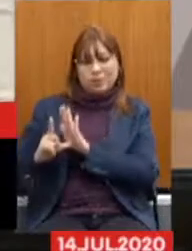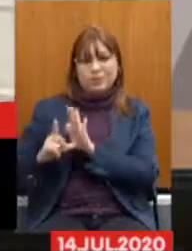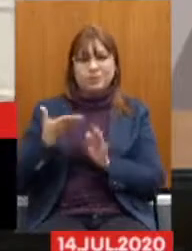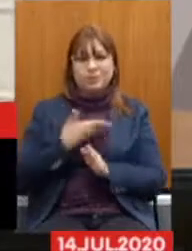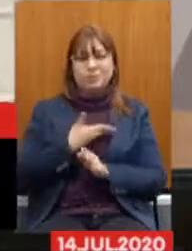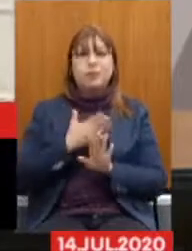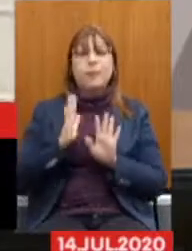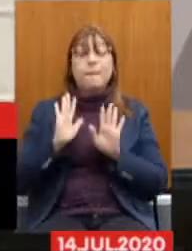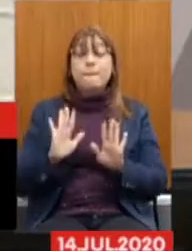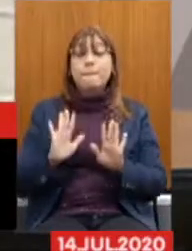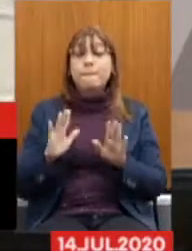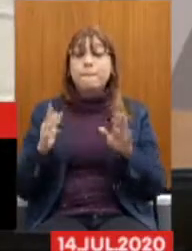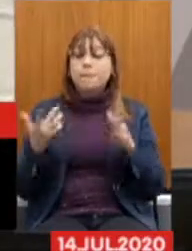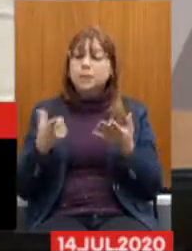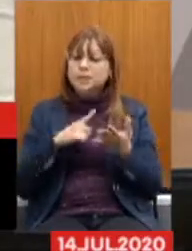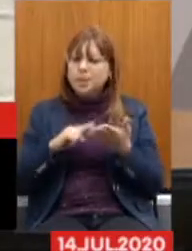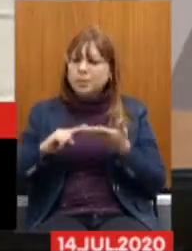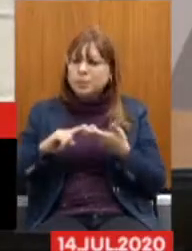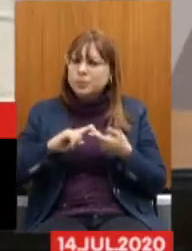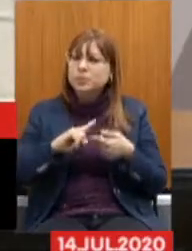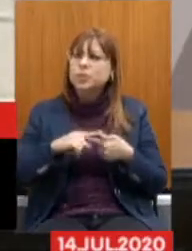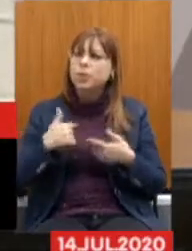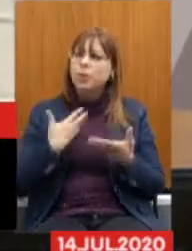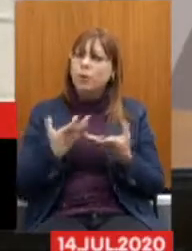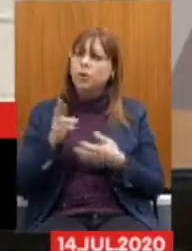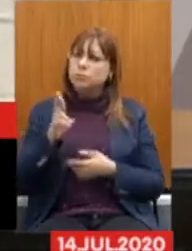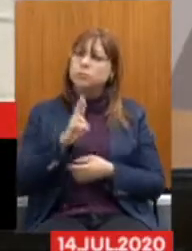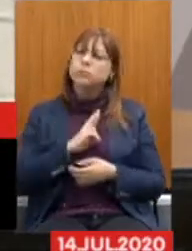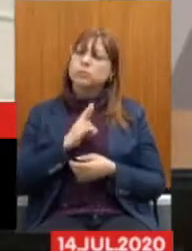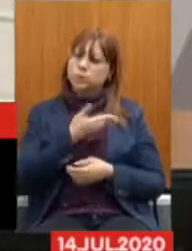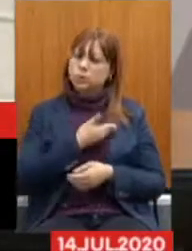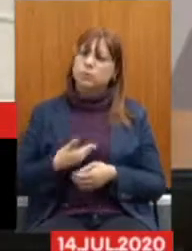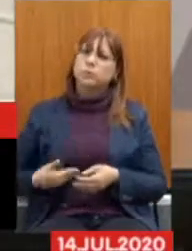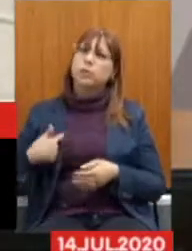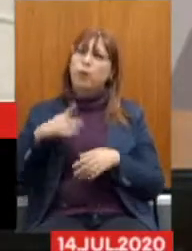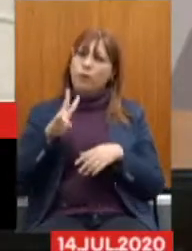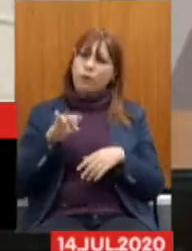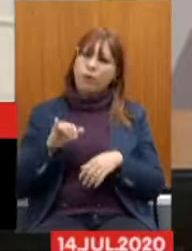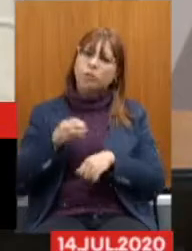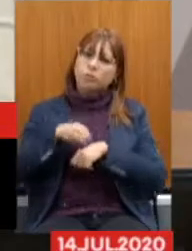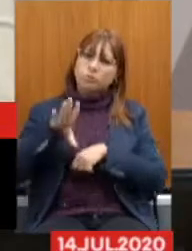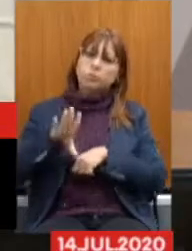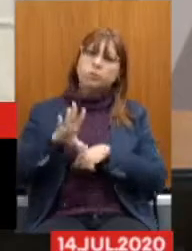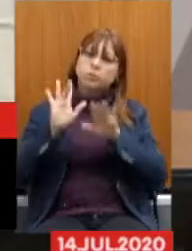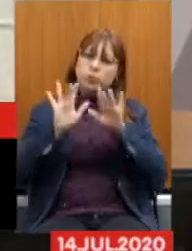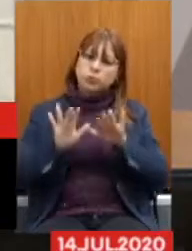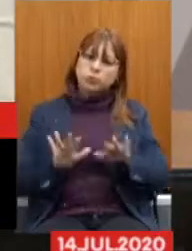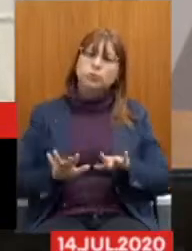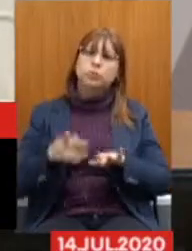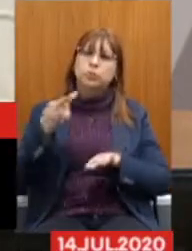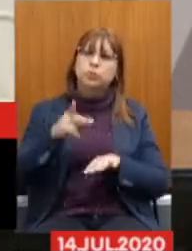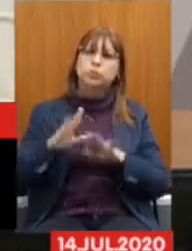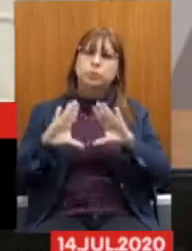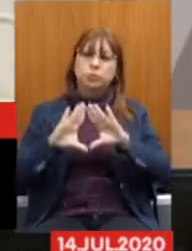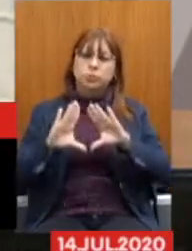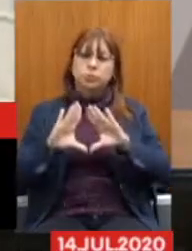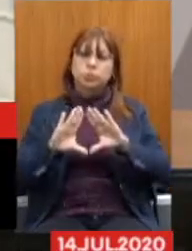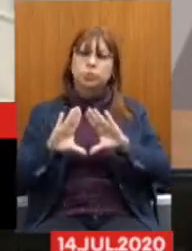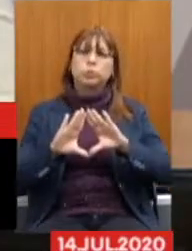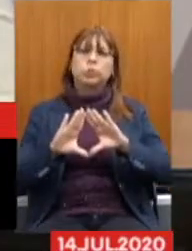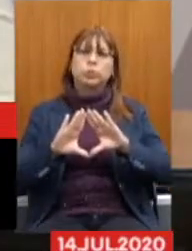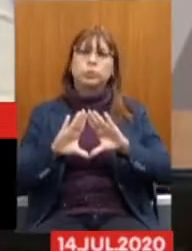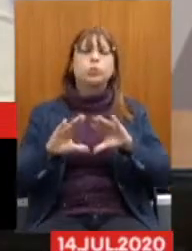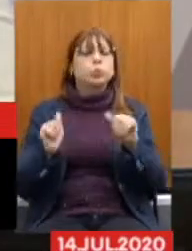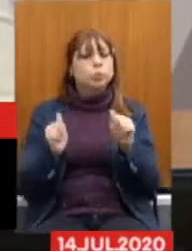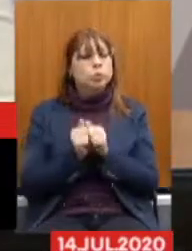Mas tenho questões Que gostariam De ser respondidas Pelo governo Vou encaminhar No formulário Da Assembleia Juntamente Com todas